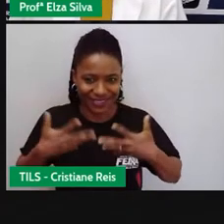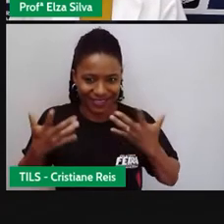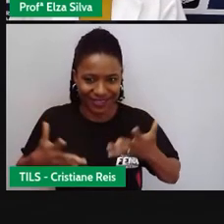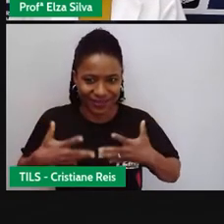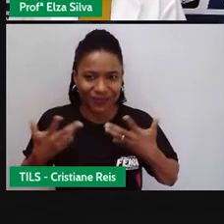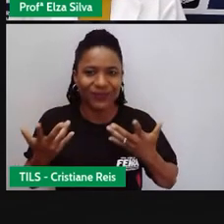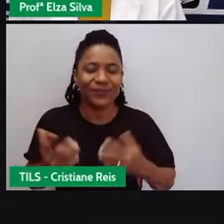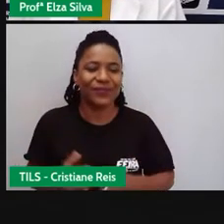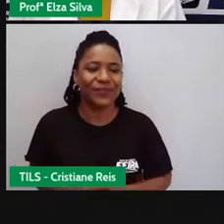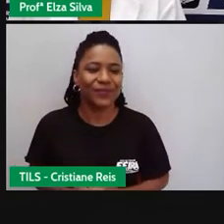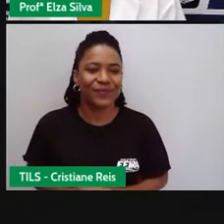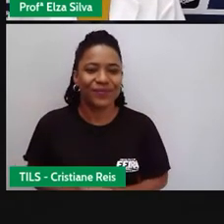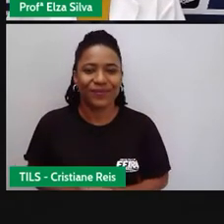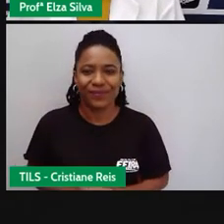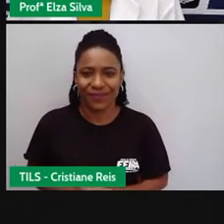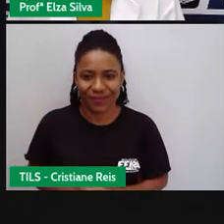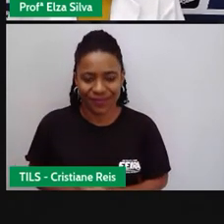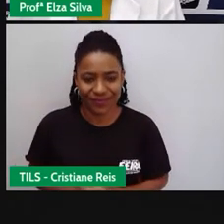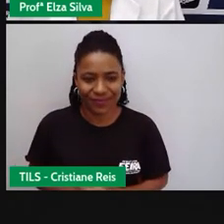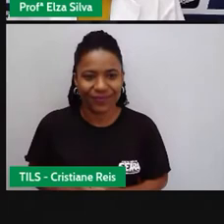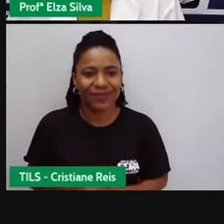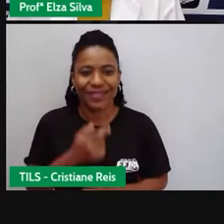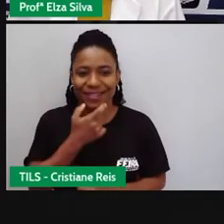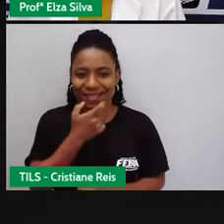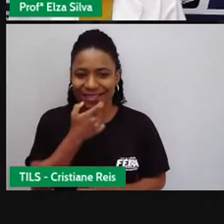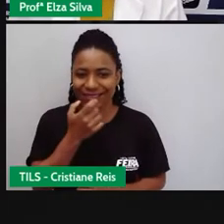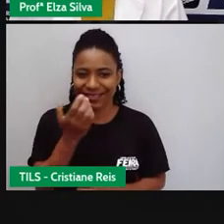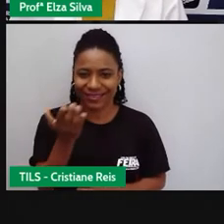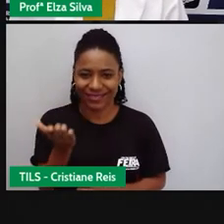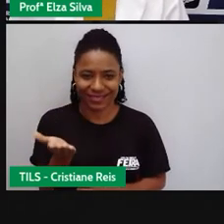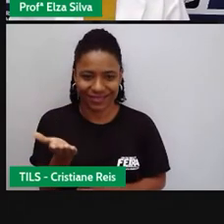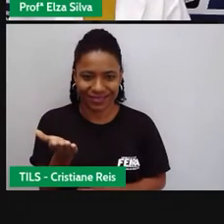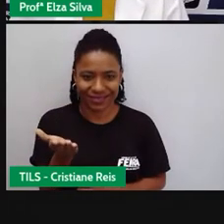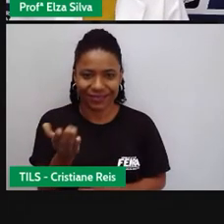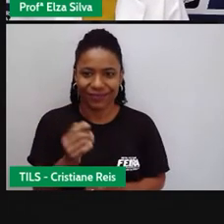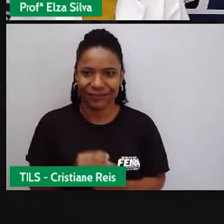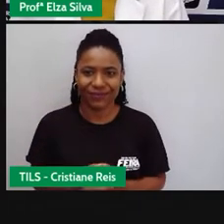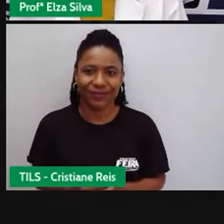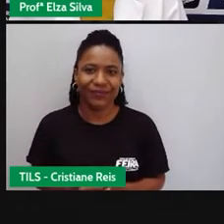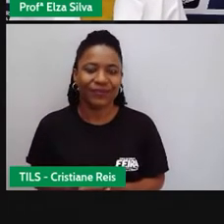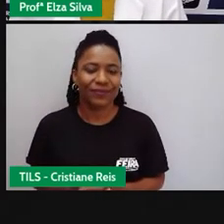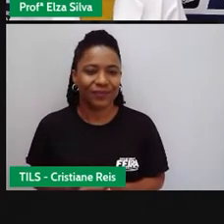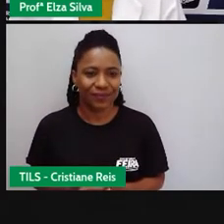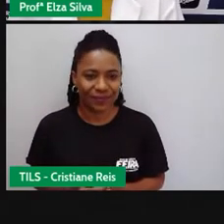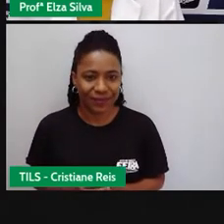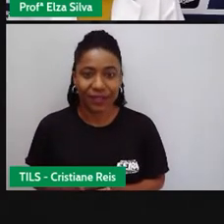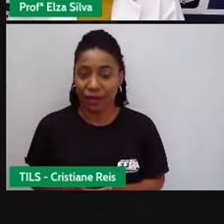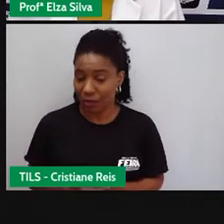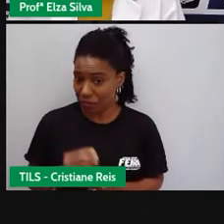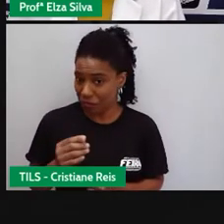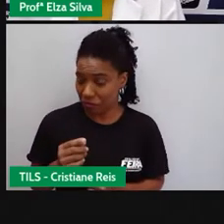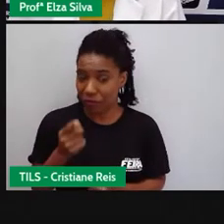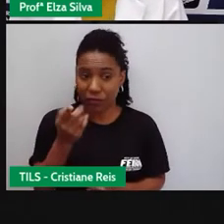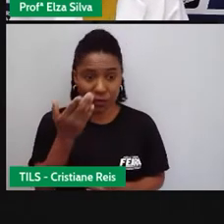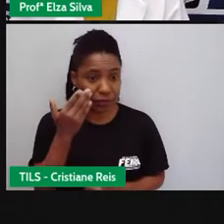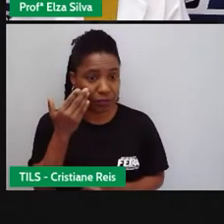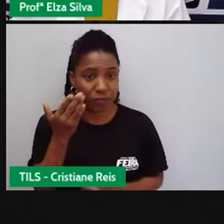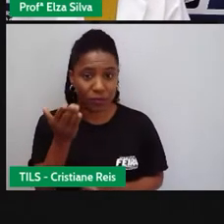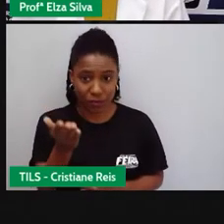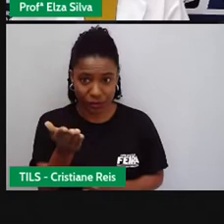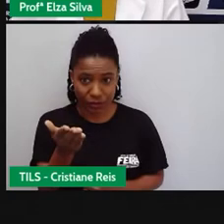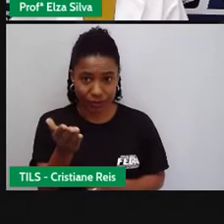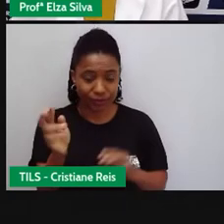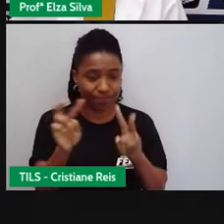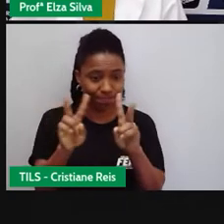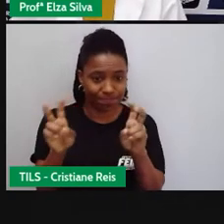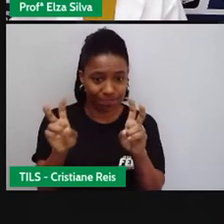It's a documentary. What is documentary? Um documentário. Vocês têm